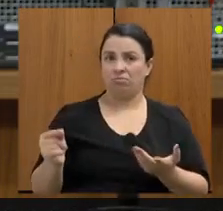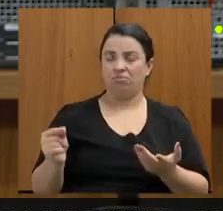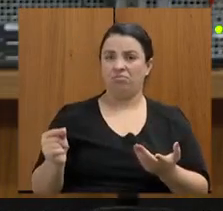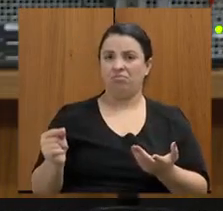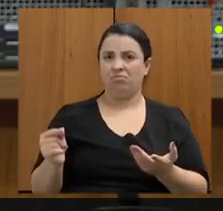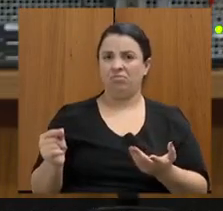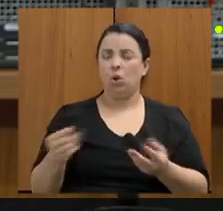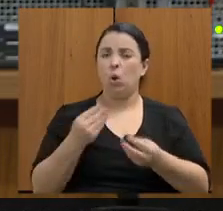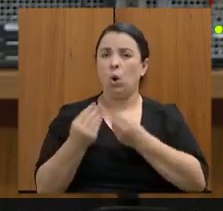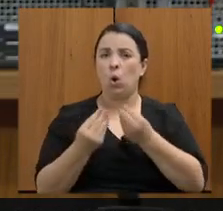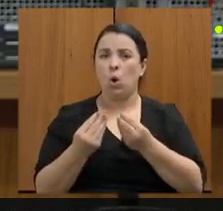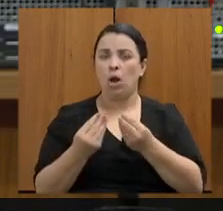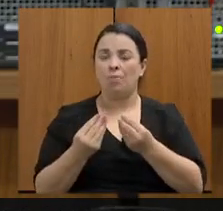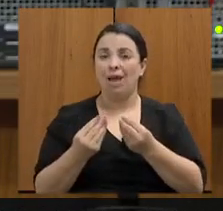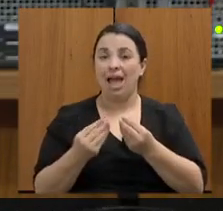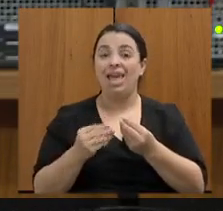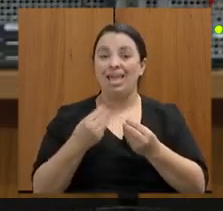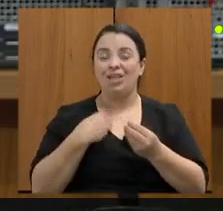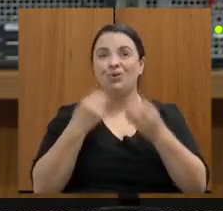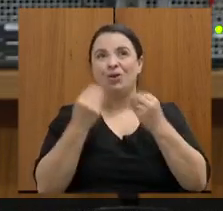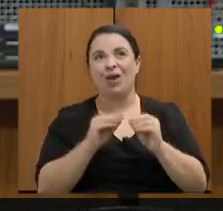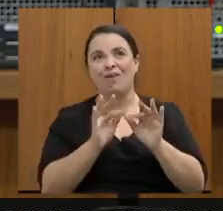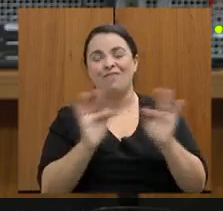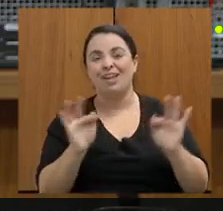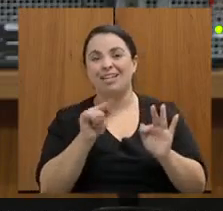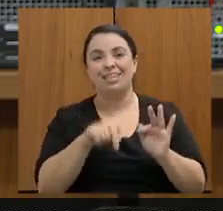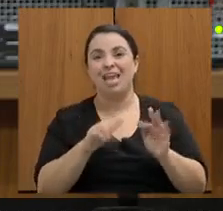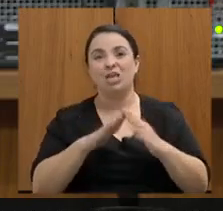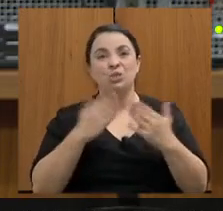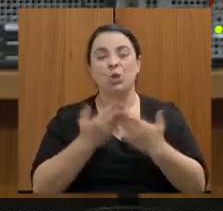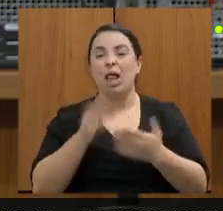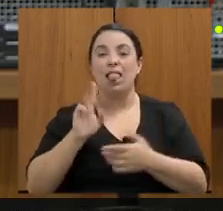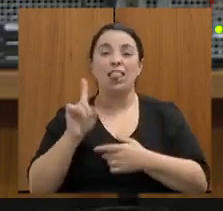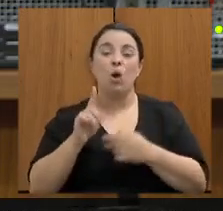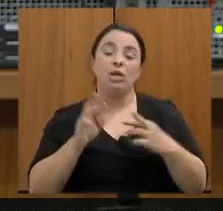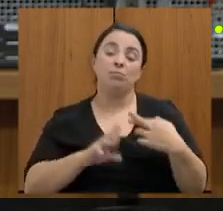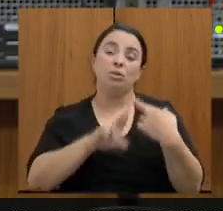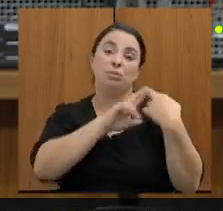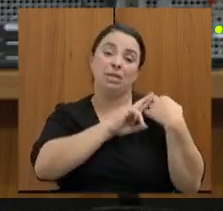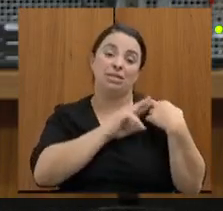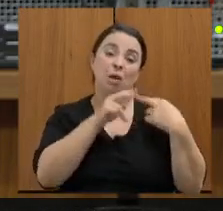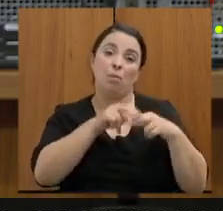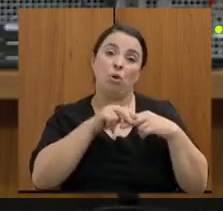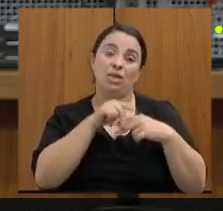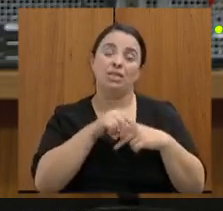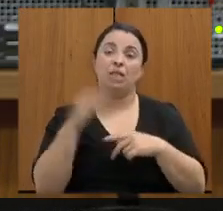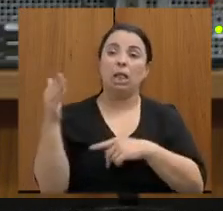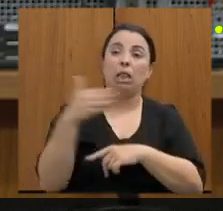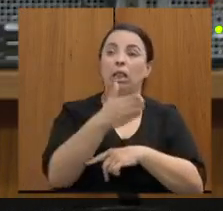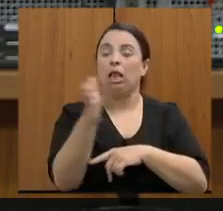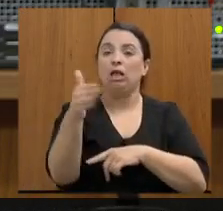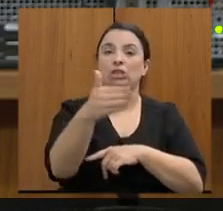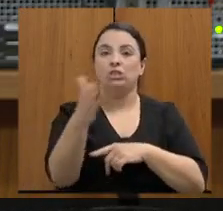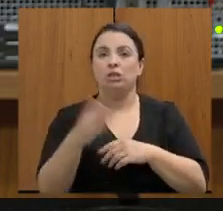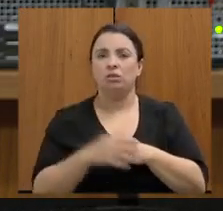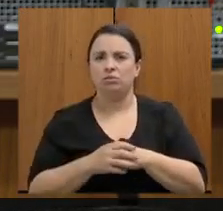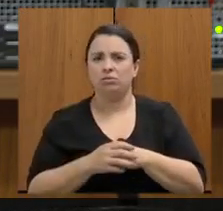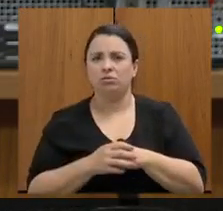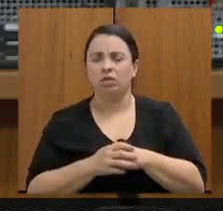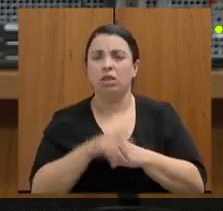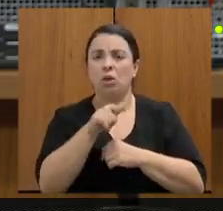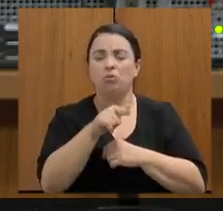trajeto até o evento segundo as denúncias foi falado em sala de aula que seria para o referido o ato